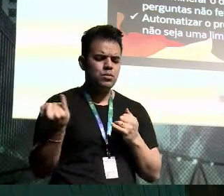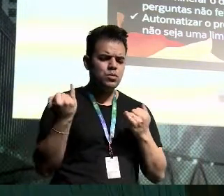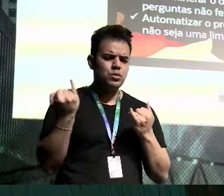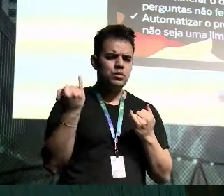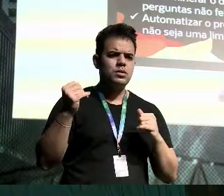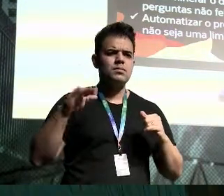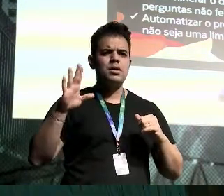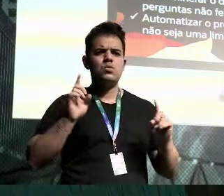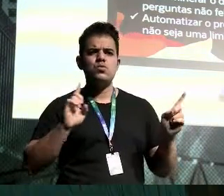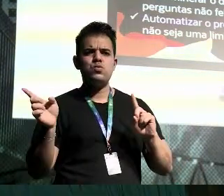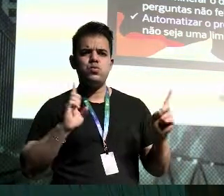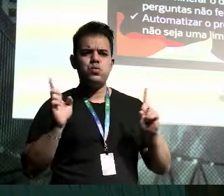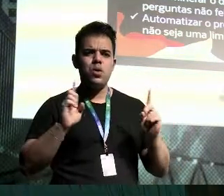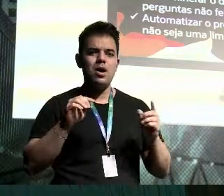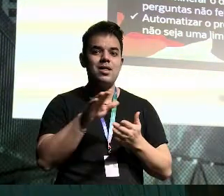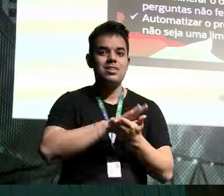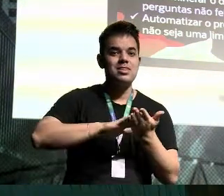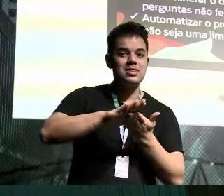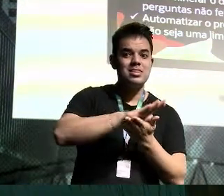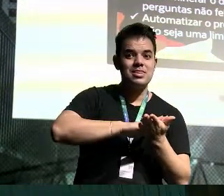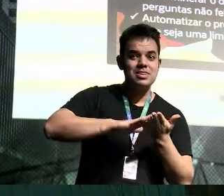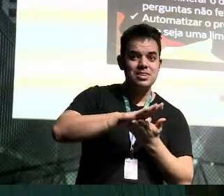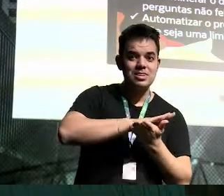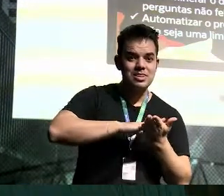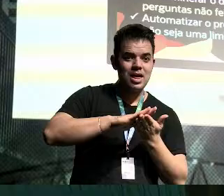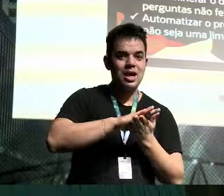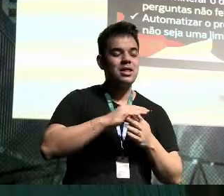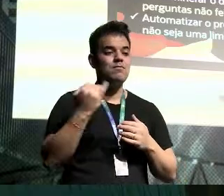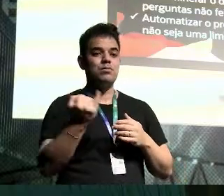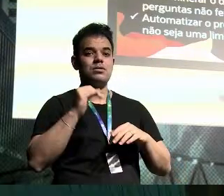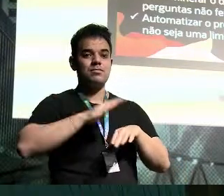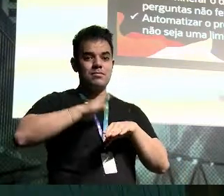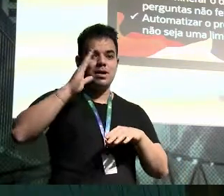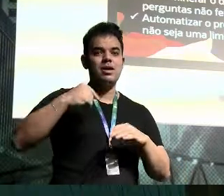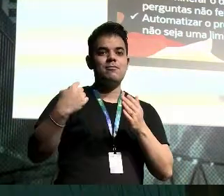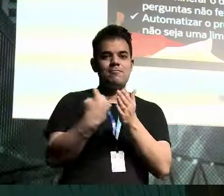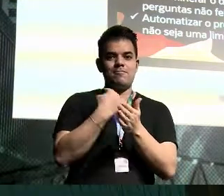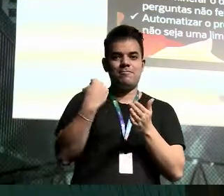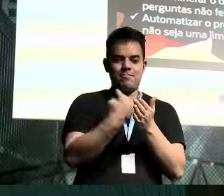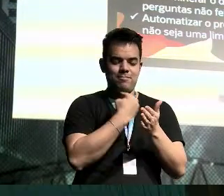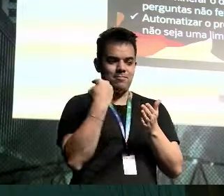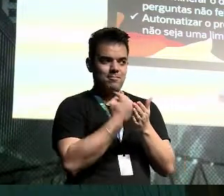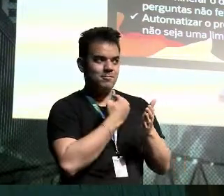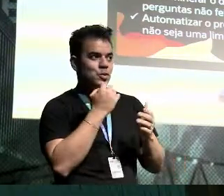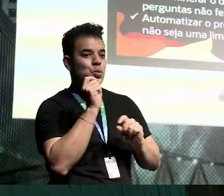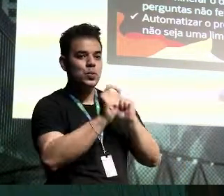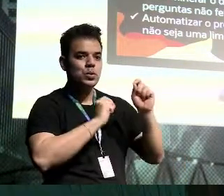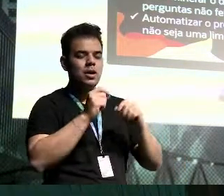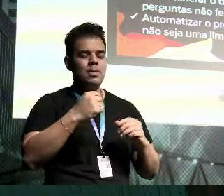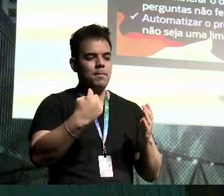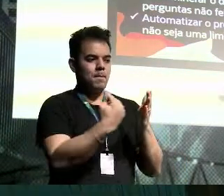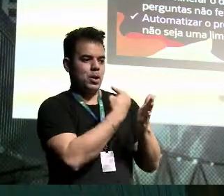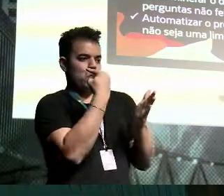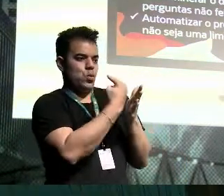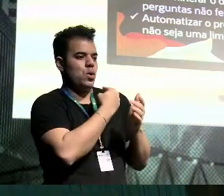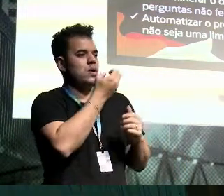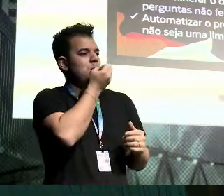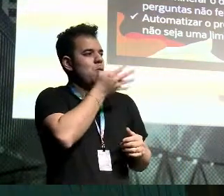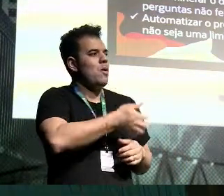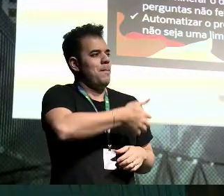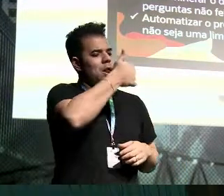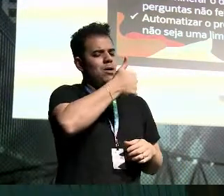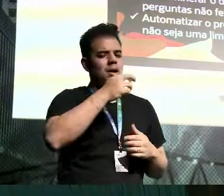nada, nada é mais importante que as perguntas. Toda pergunta, ela é bem-vinda. A resposta, a gente pode questionar.